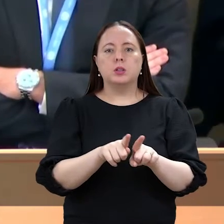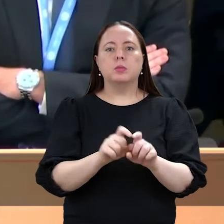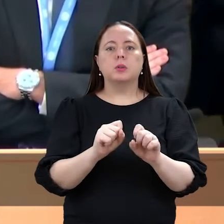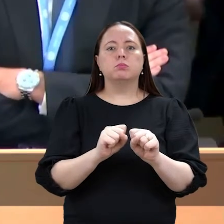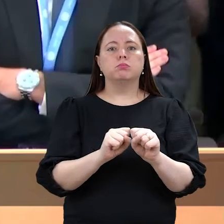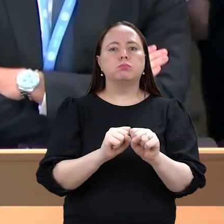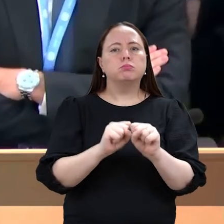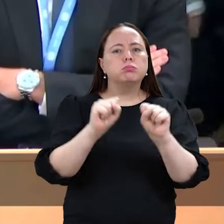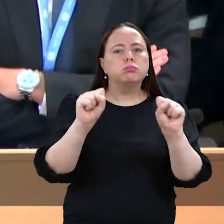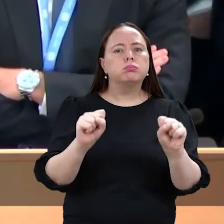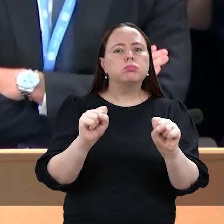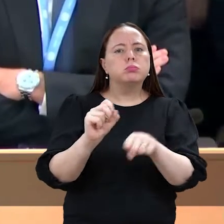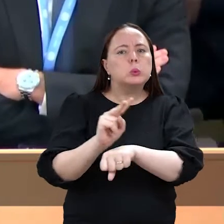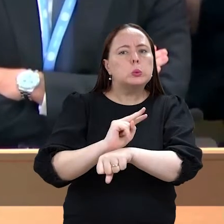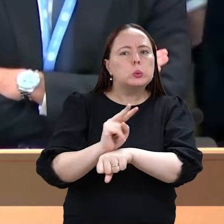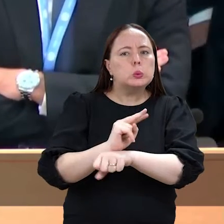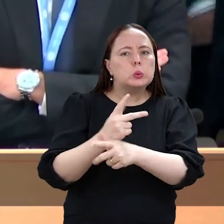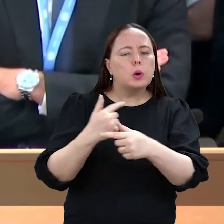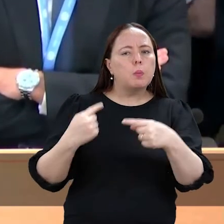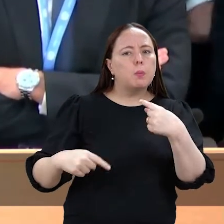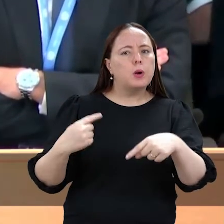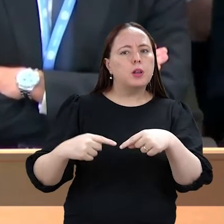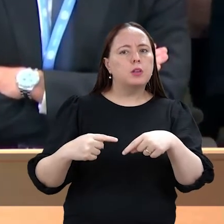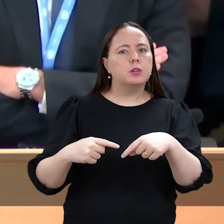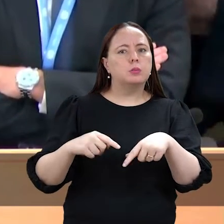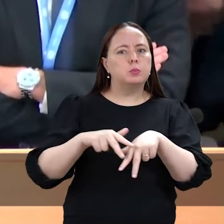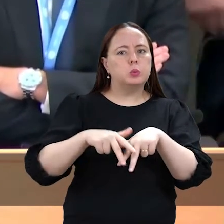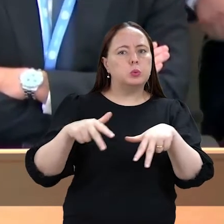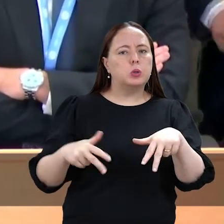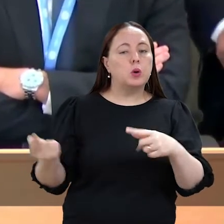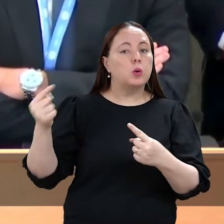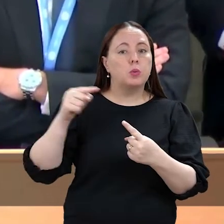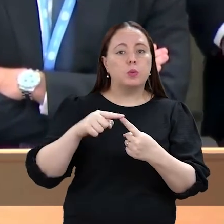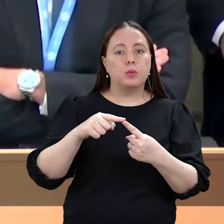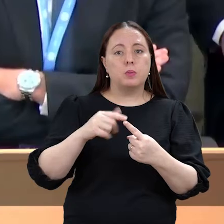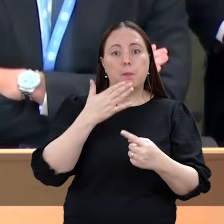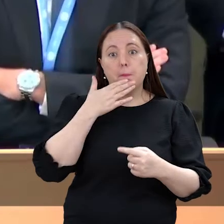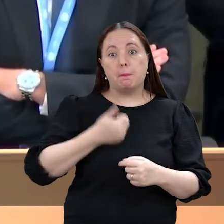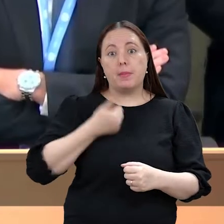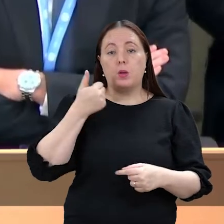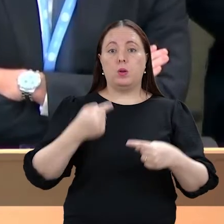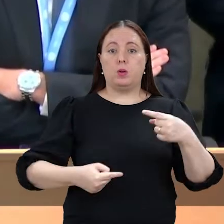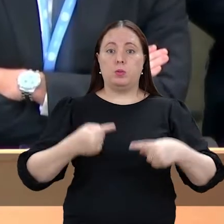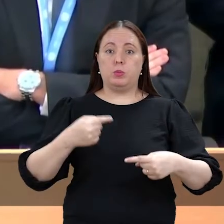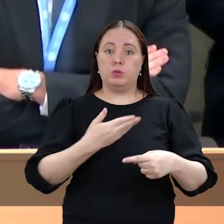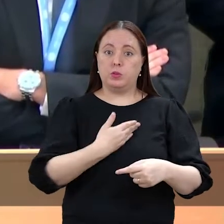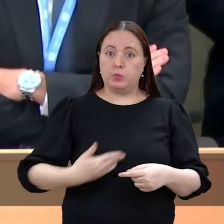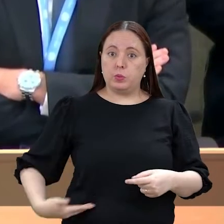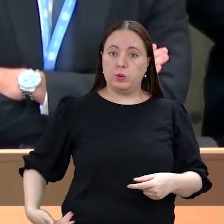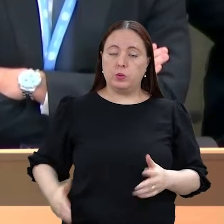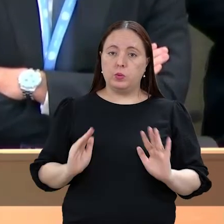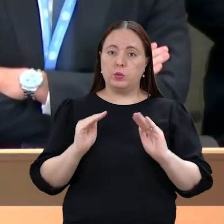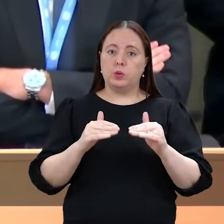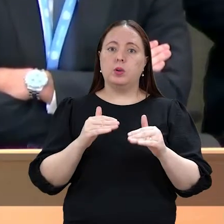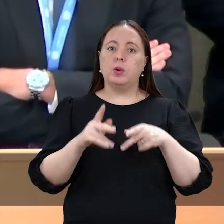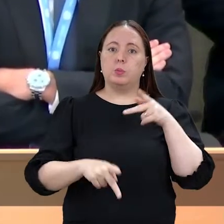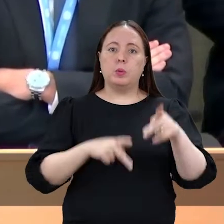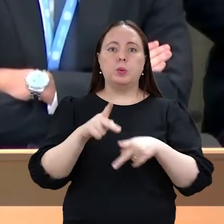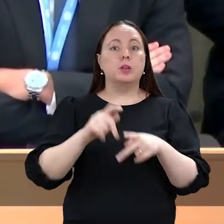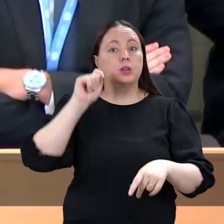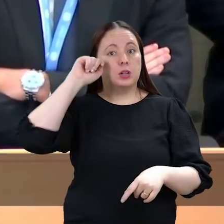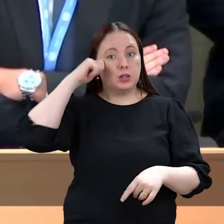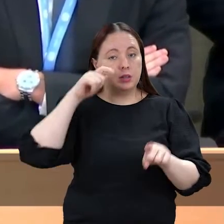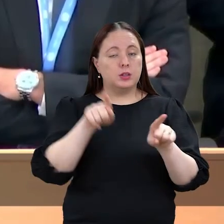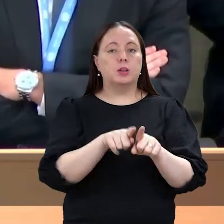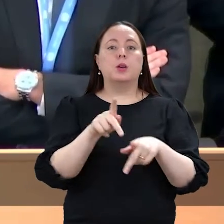Monitoramento de Políticas Étnicos Raciais com o objetivo de aperfeiçoar as políticas públicas direcionadas à população